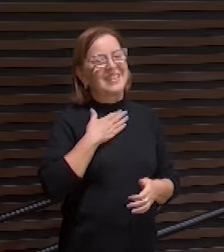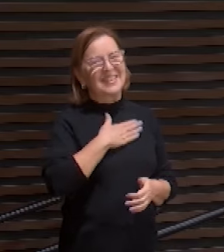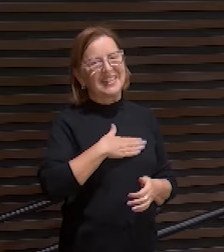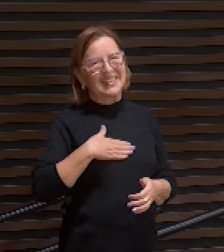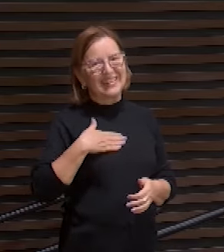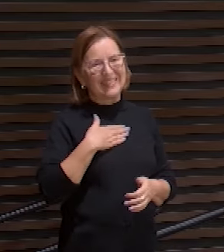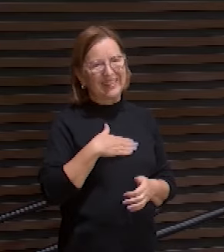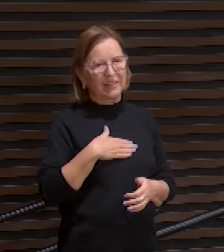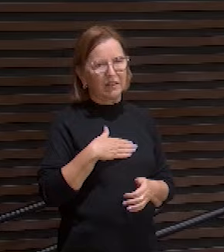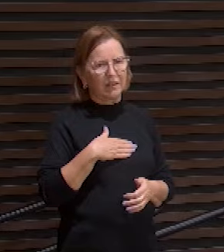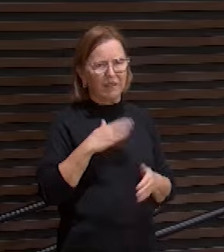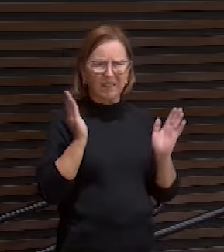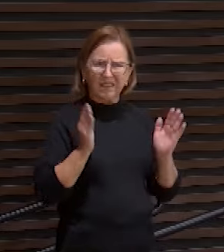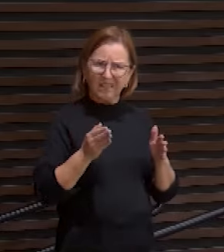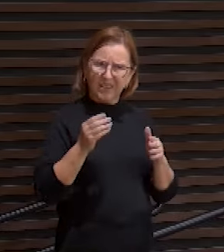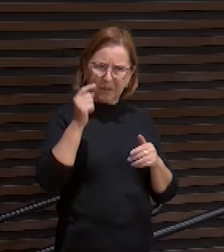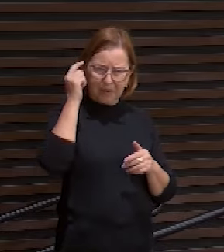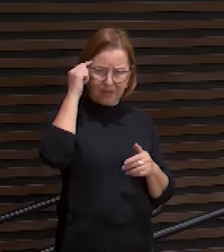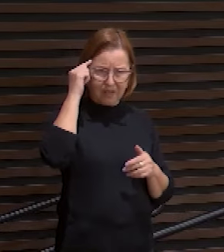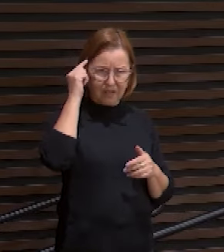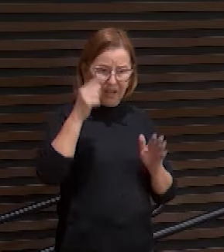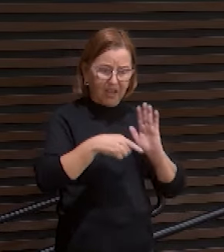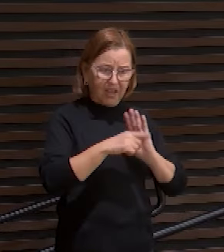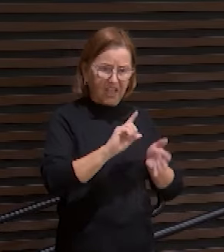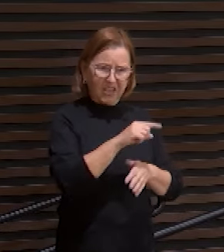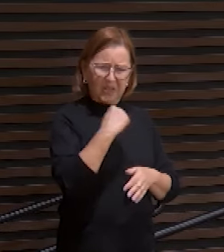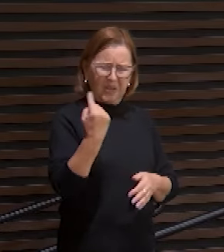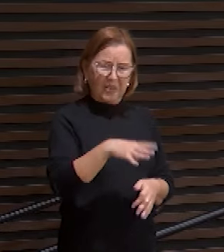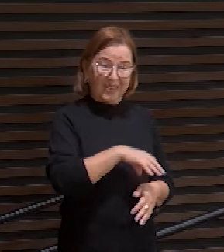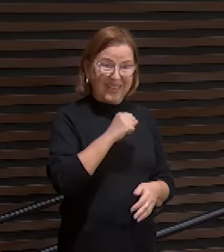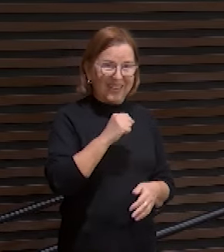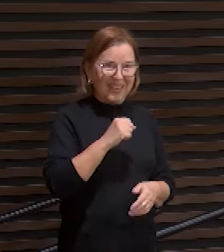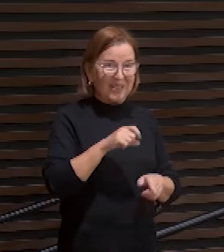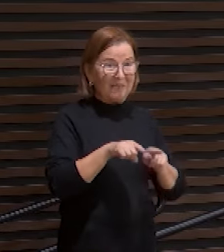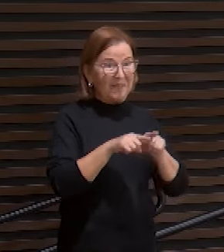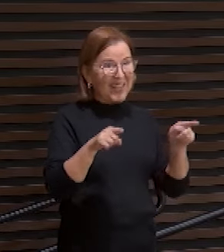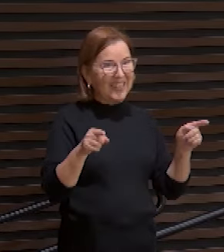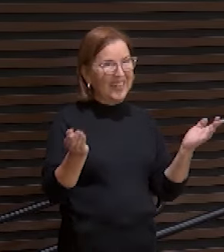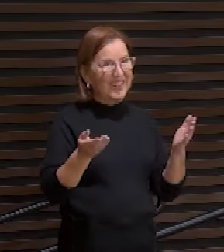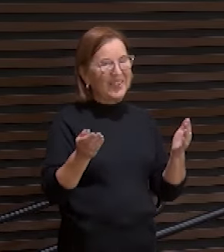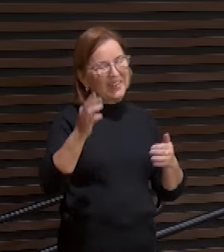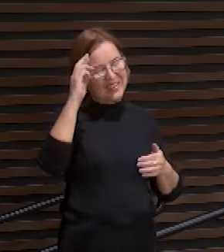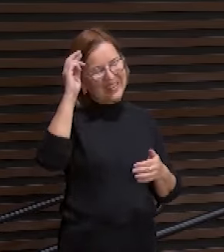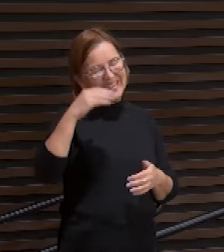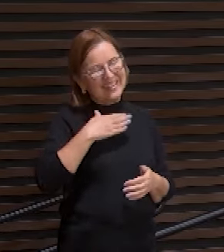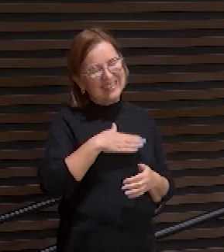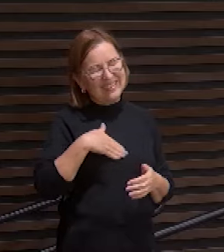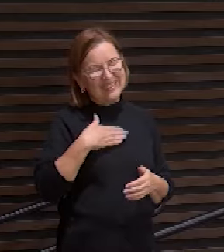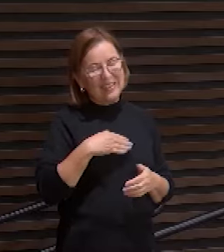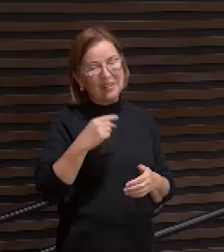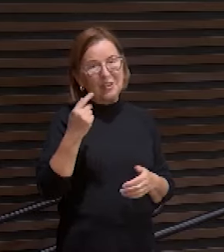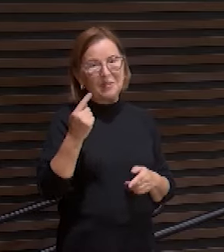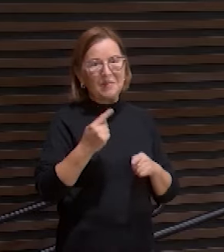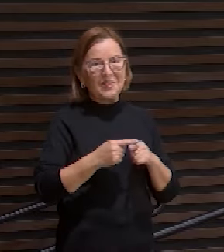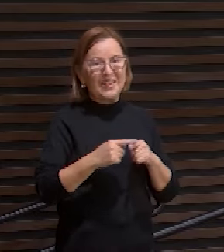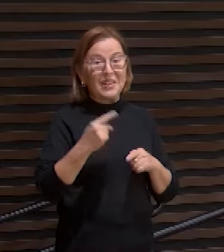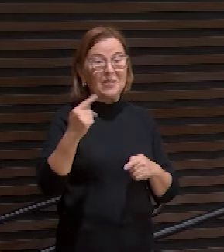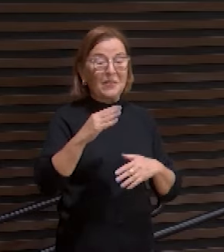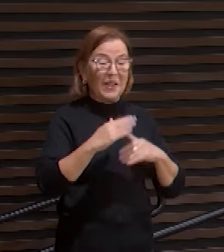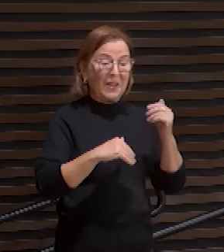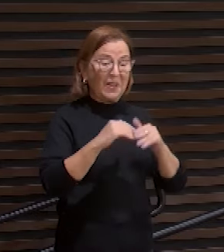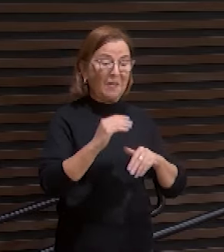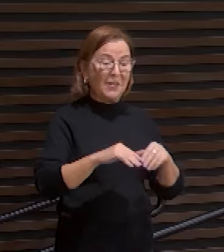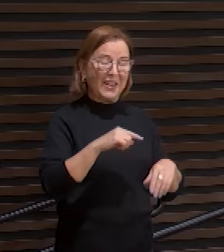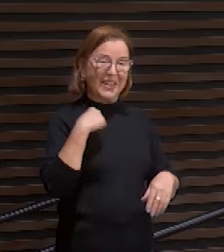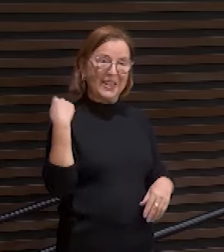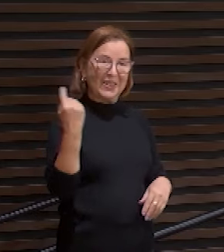já parou para pensar isso nós o odiávamos mas agora ele está satisfeito porque a obra dele nos transformou e